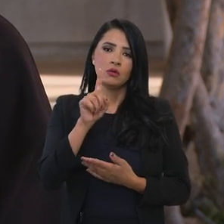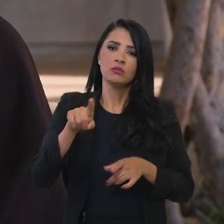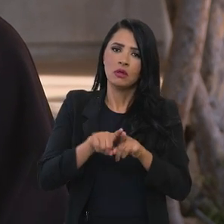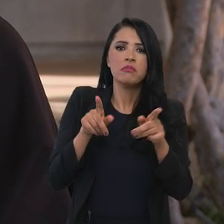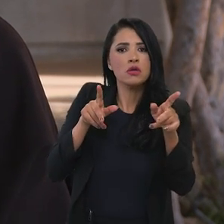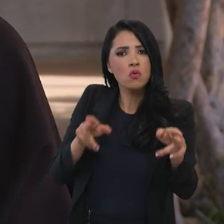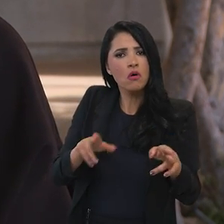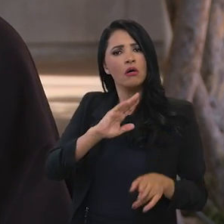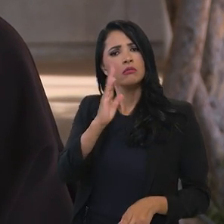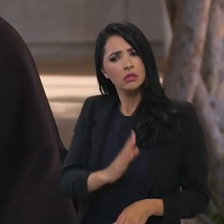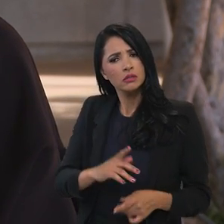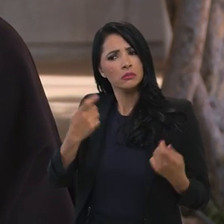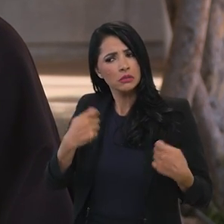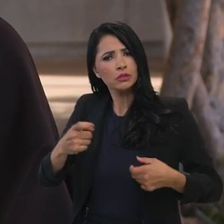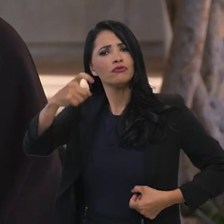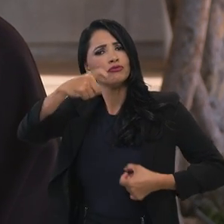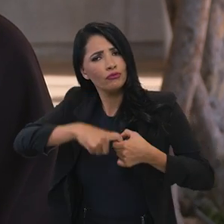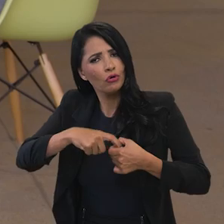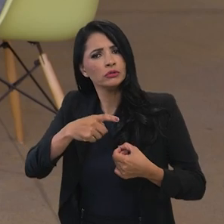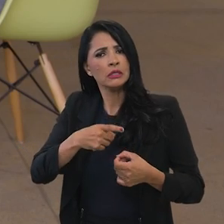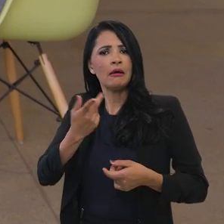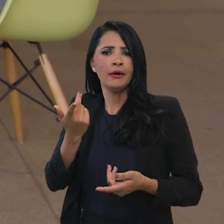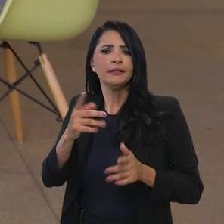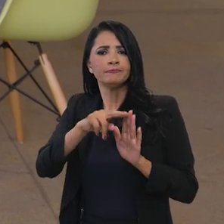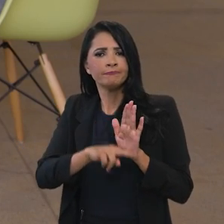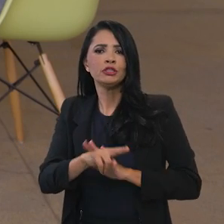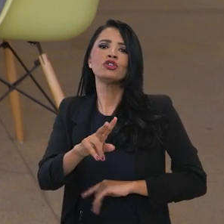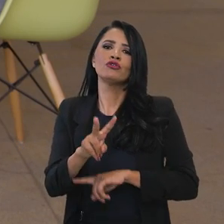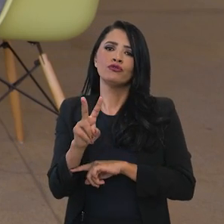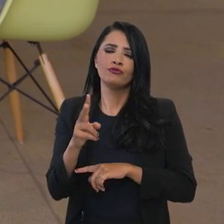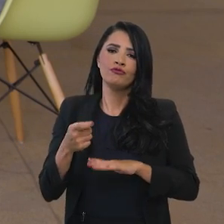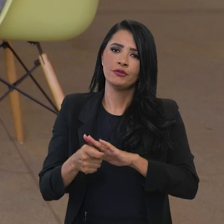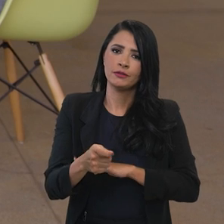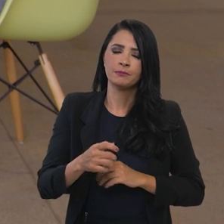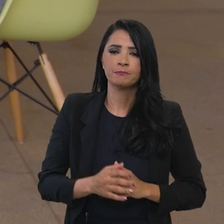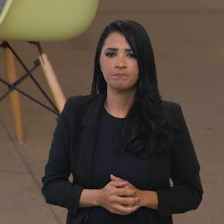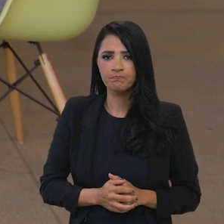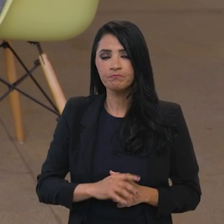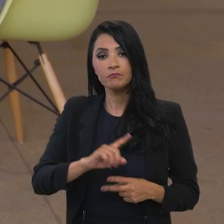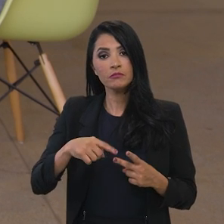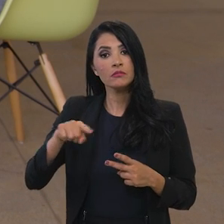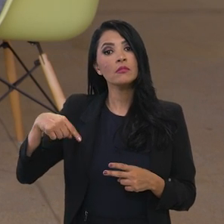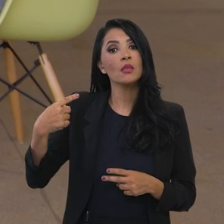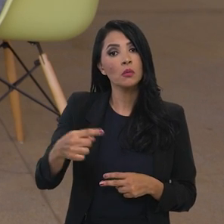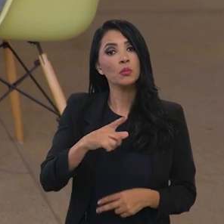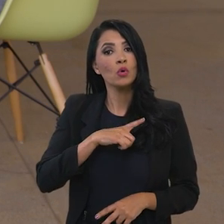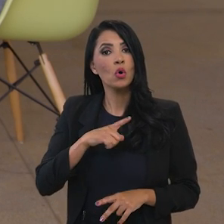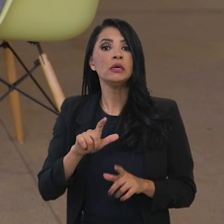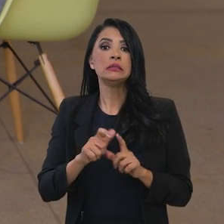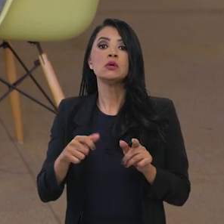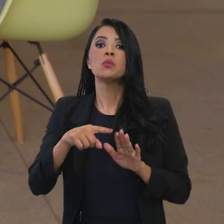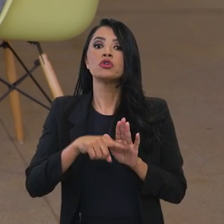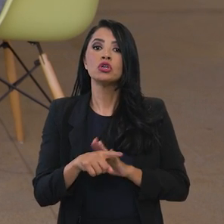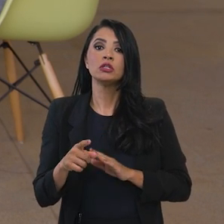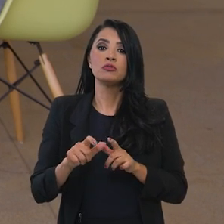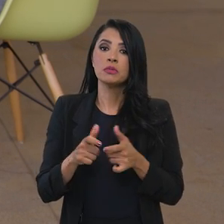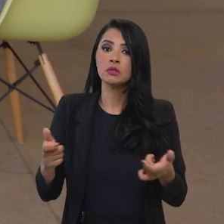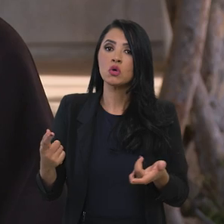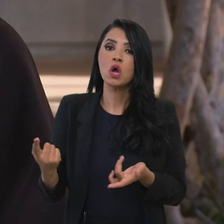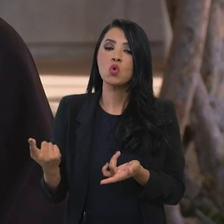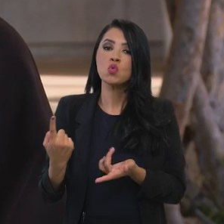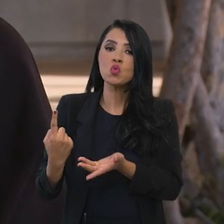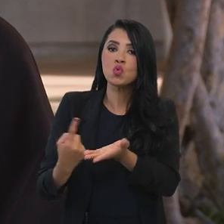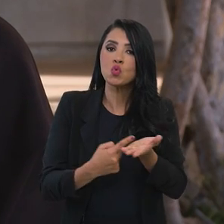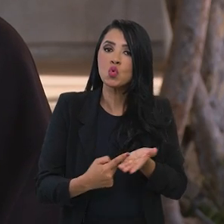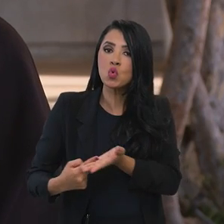Brasil retome essa agenda de financiamento. Depois Carol eu diria há uma agenda de ampliação de acordos comerciais. O